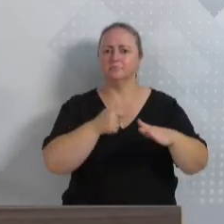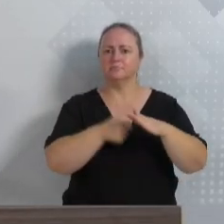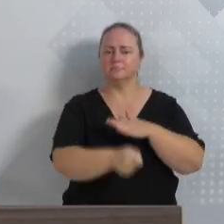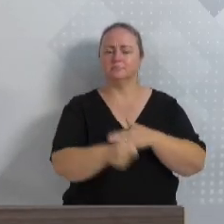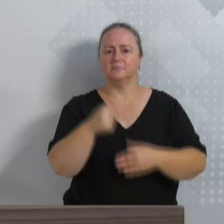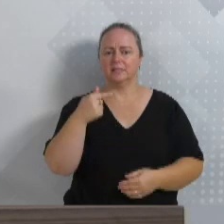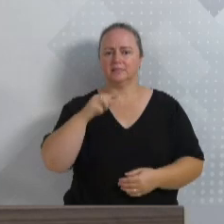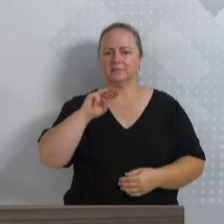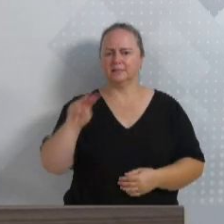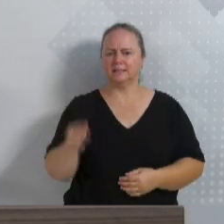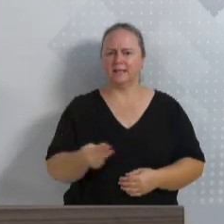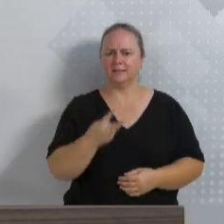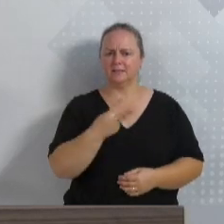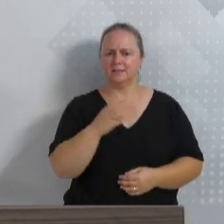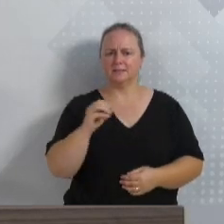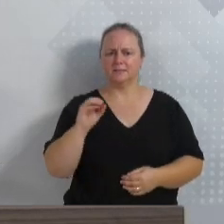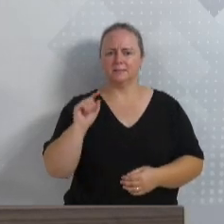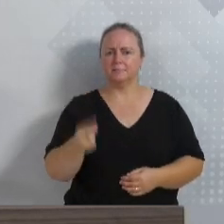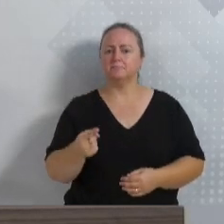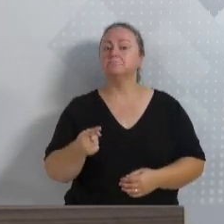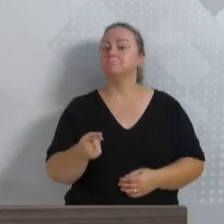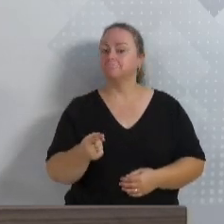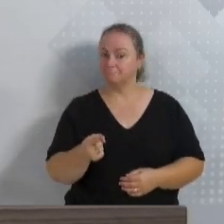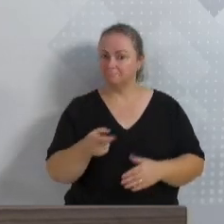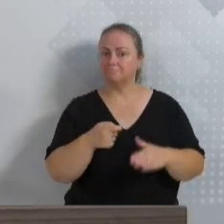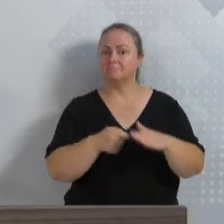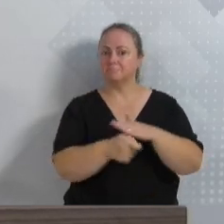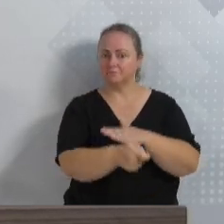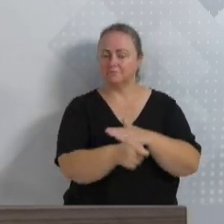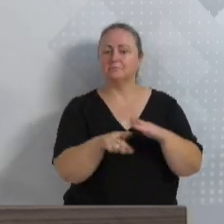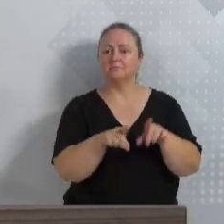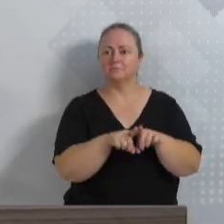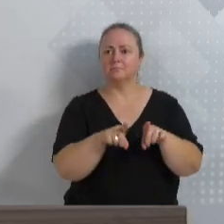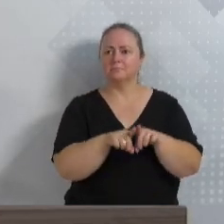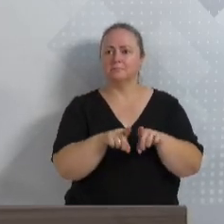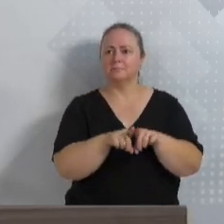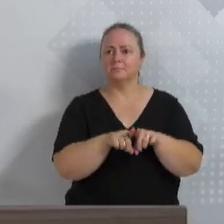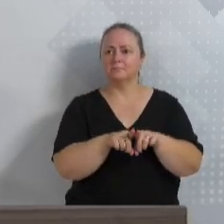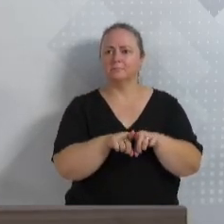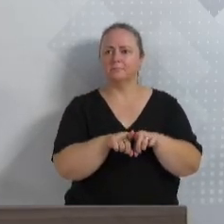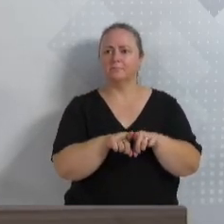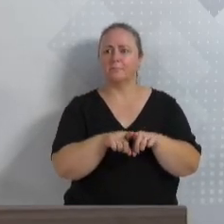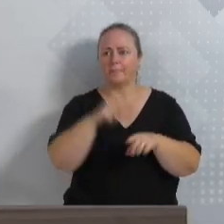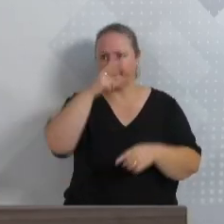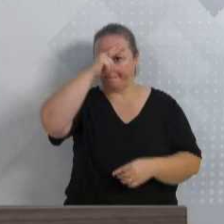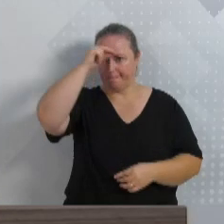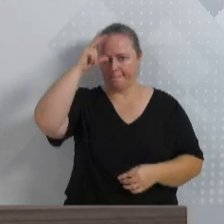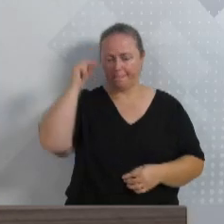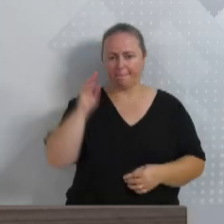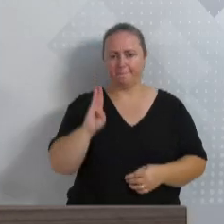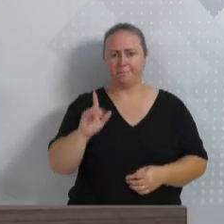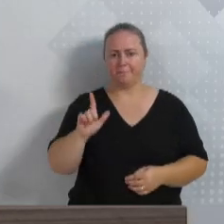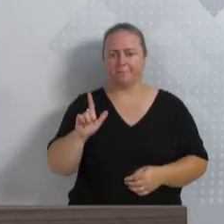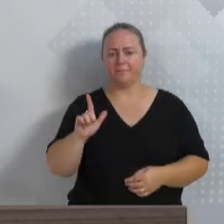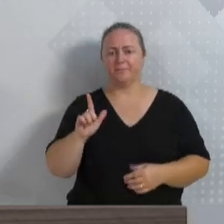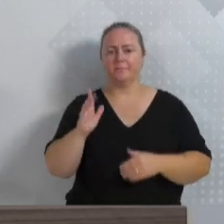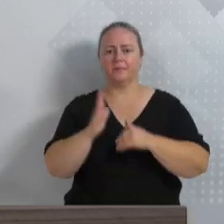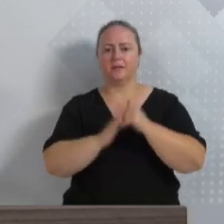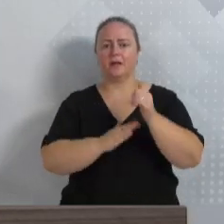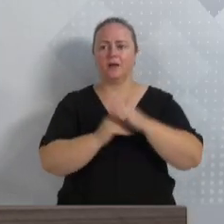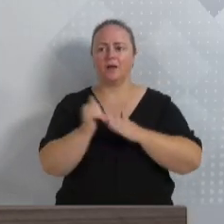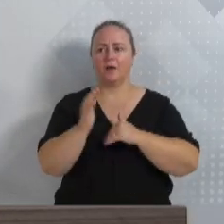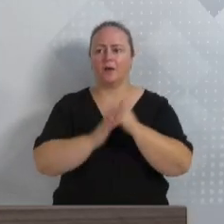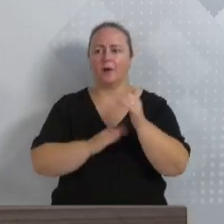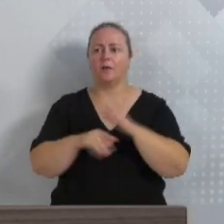milhões e 300 mil também, investimento da prefeitura. As obras estão também